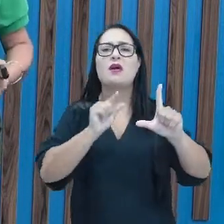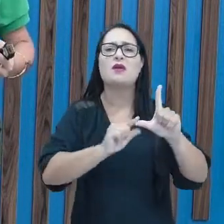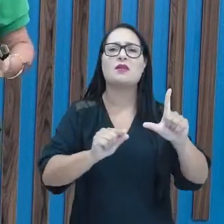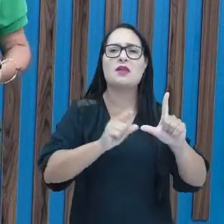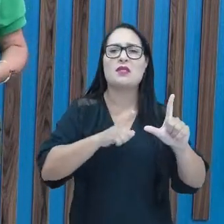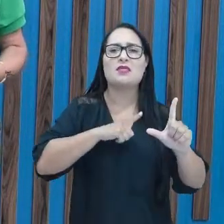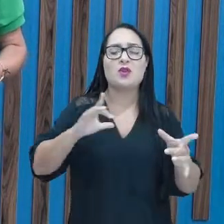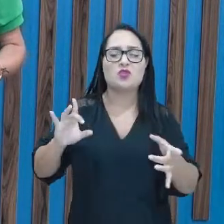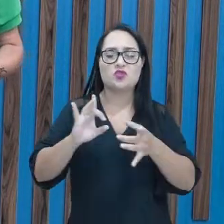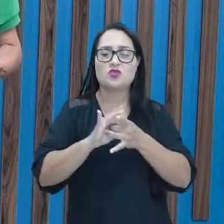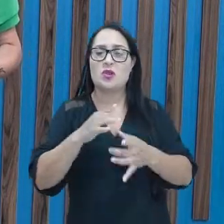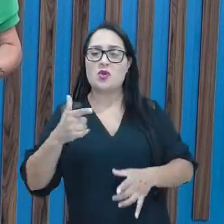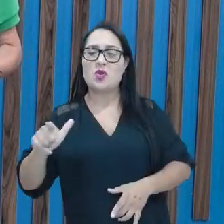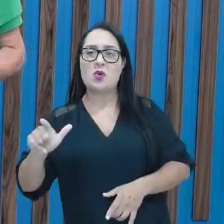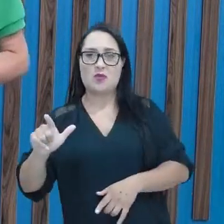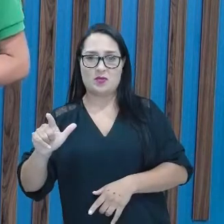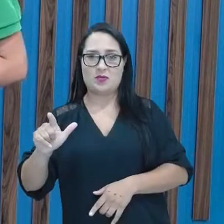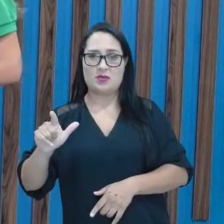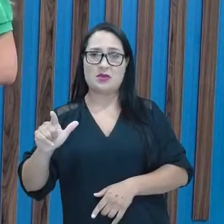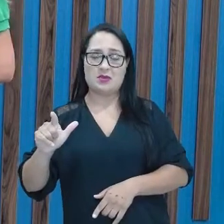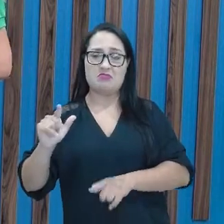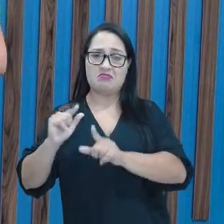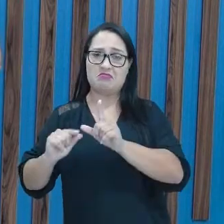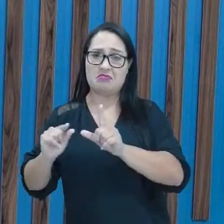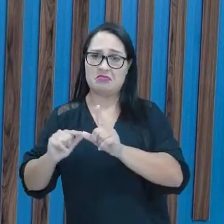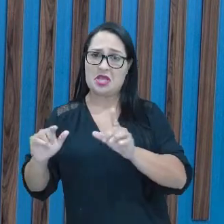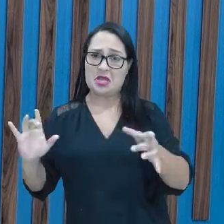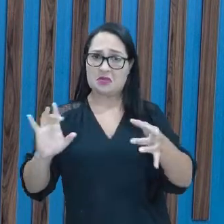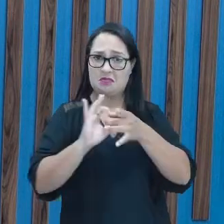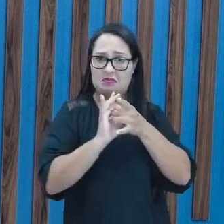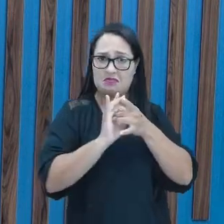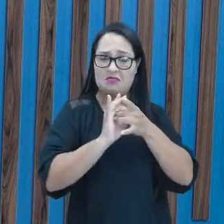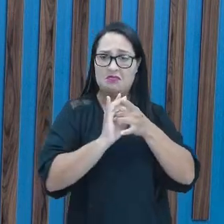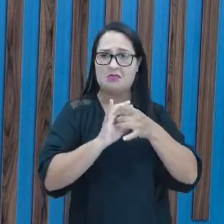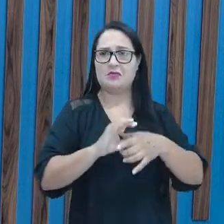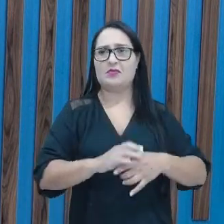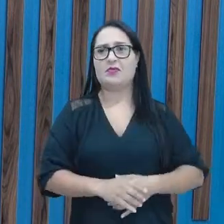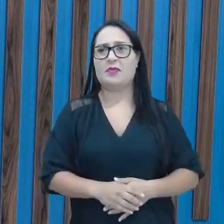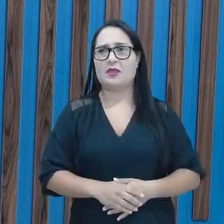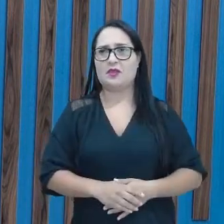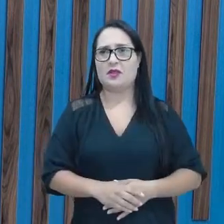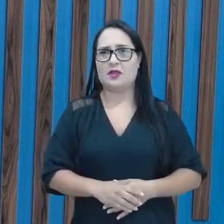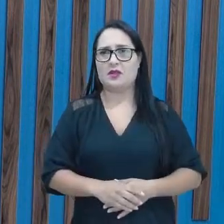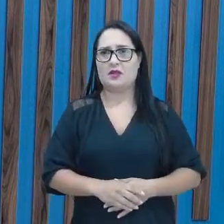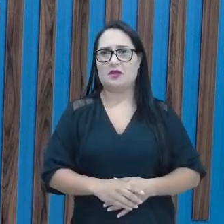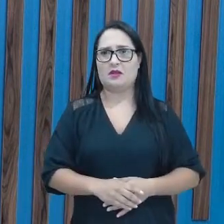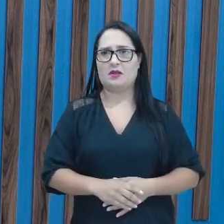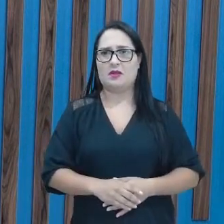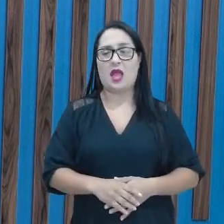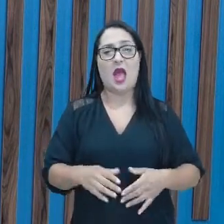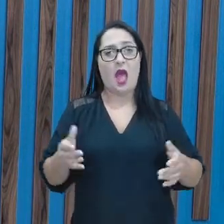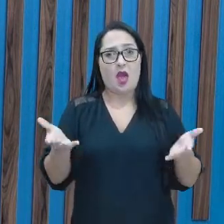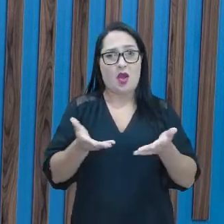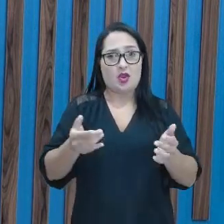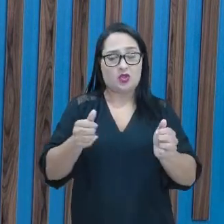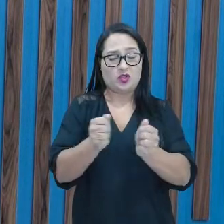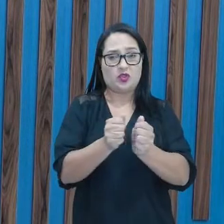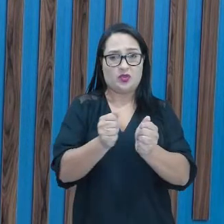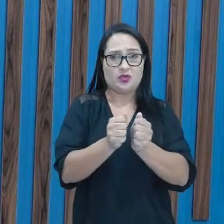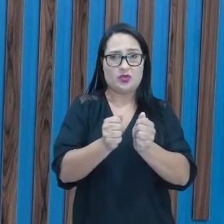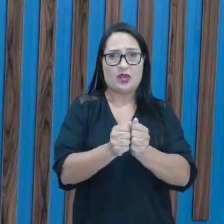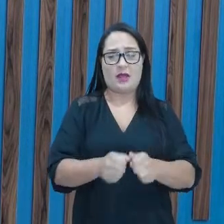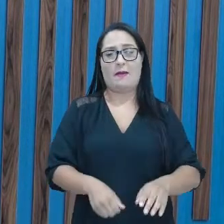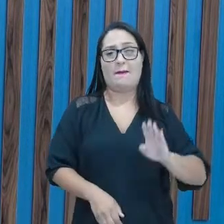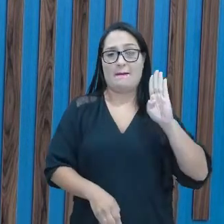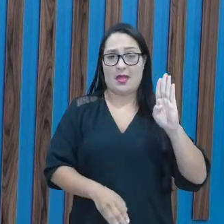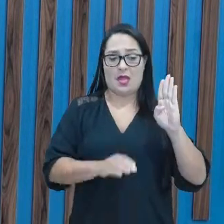outra, tá? Aí aqui agora eu coloquei a consoante com vogais, B